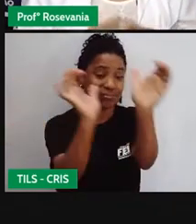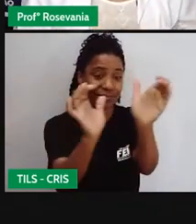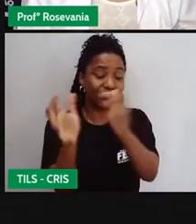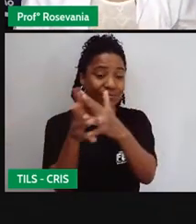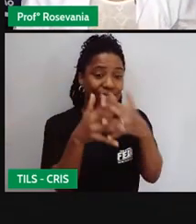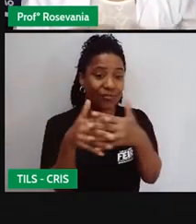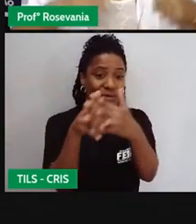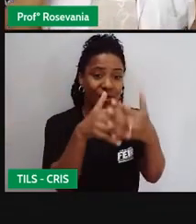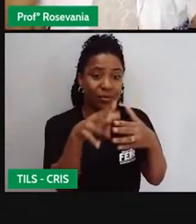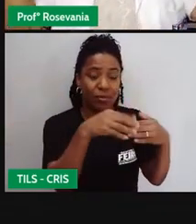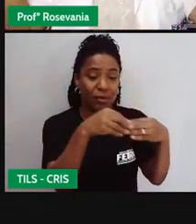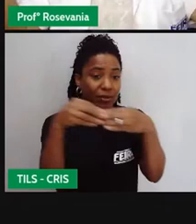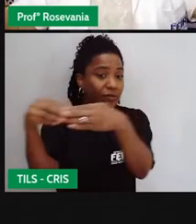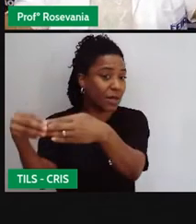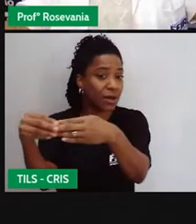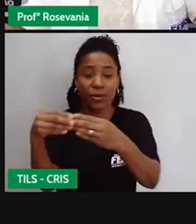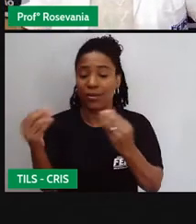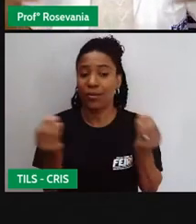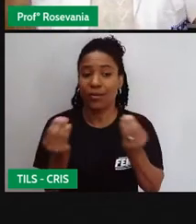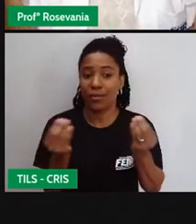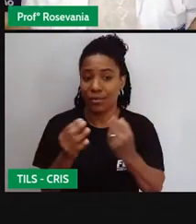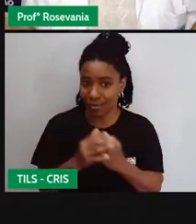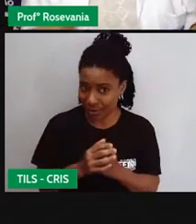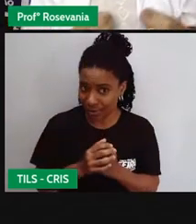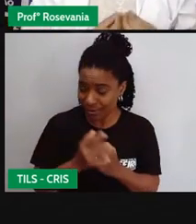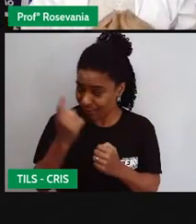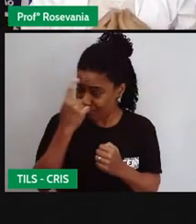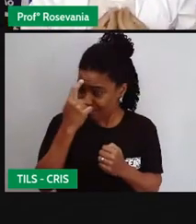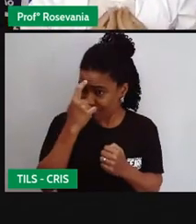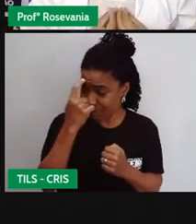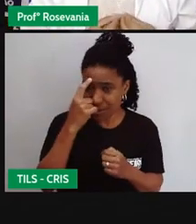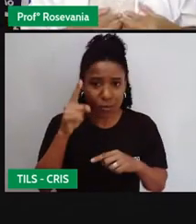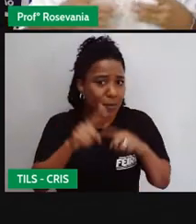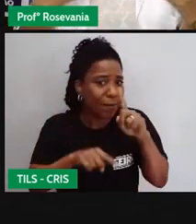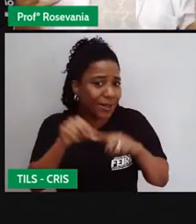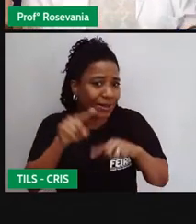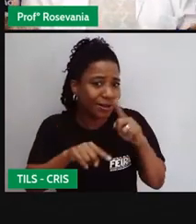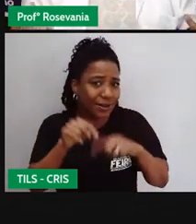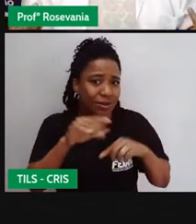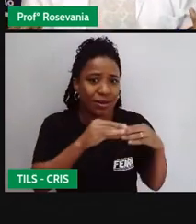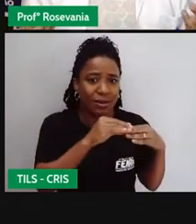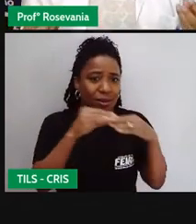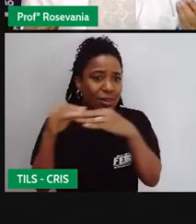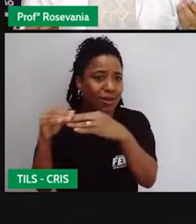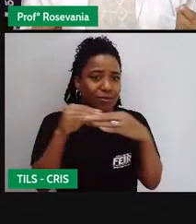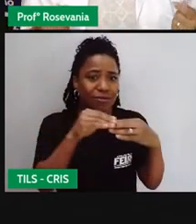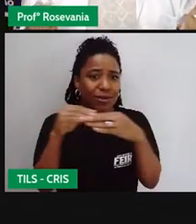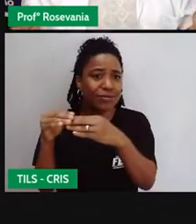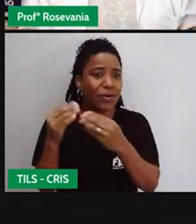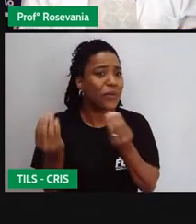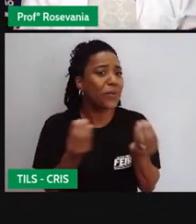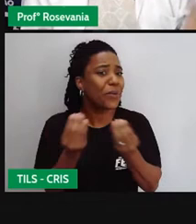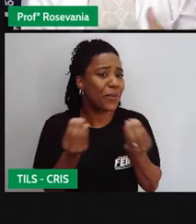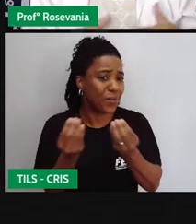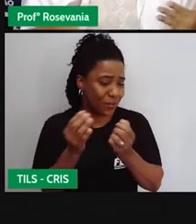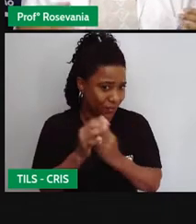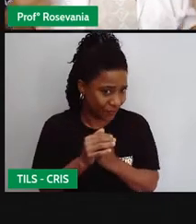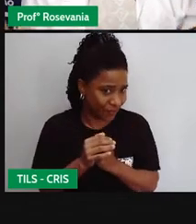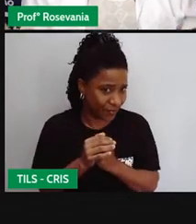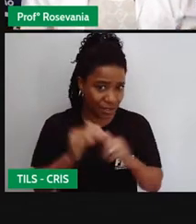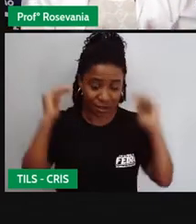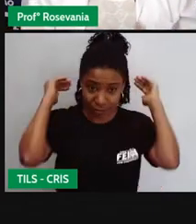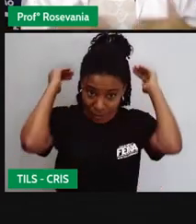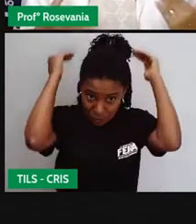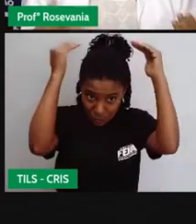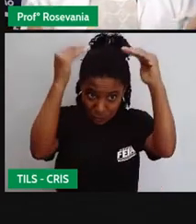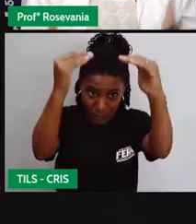da melhor forma e do jeito que esse produto, ele fique mais, digamos assim, protegido, né? Para que ele